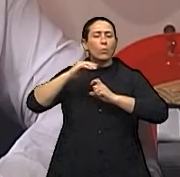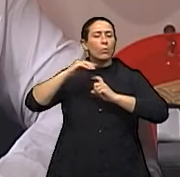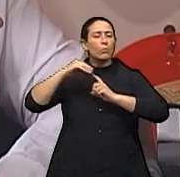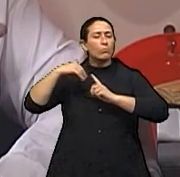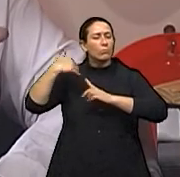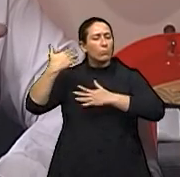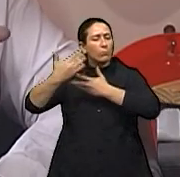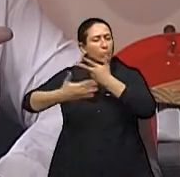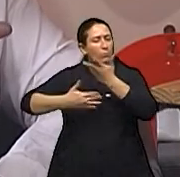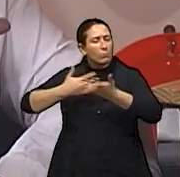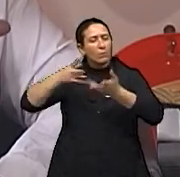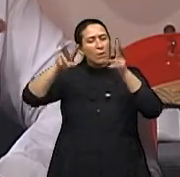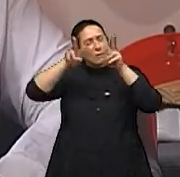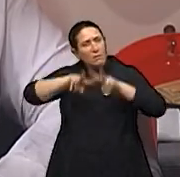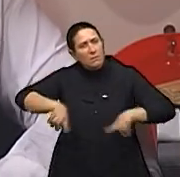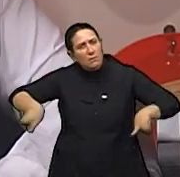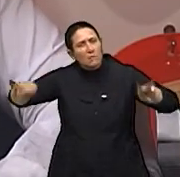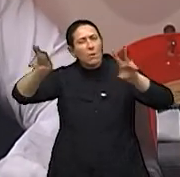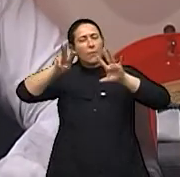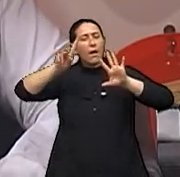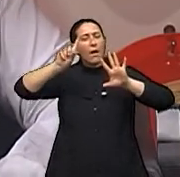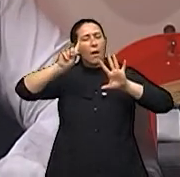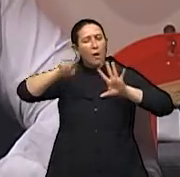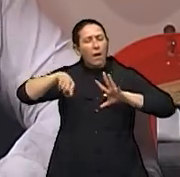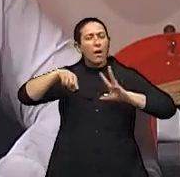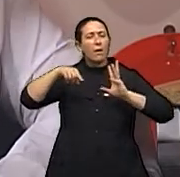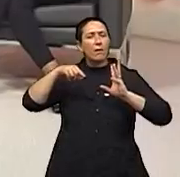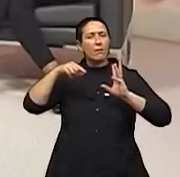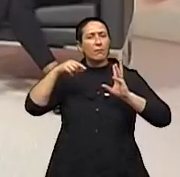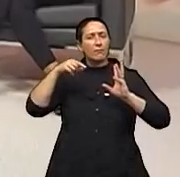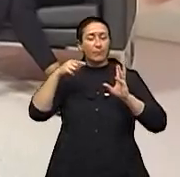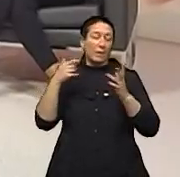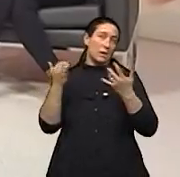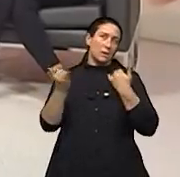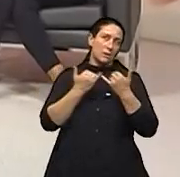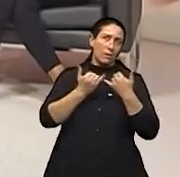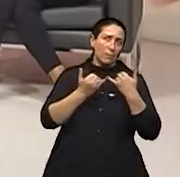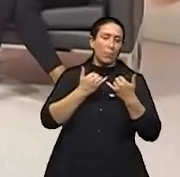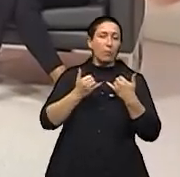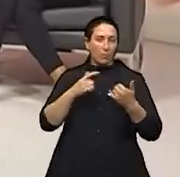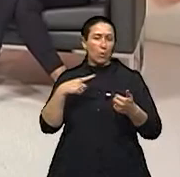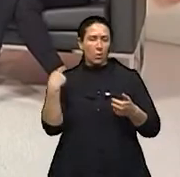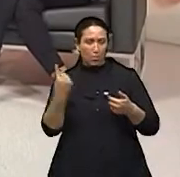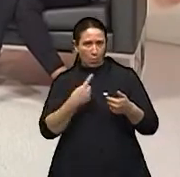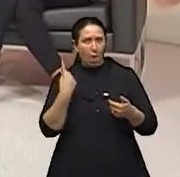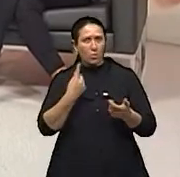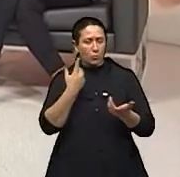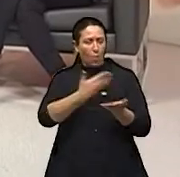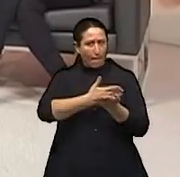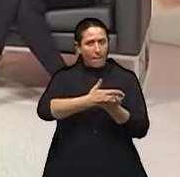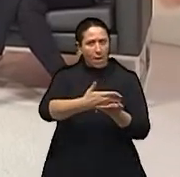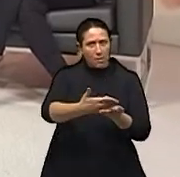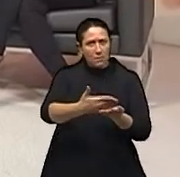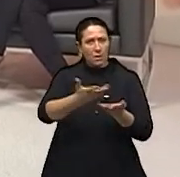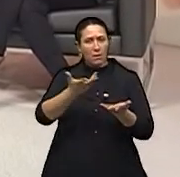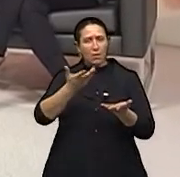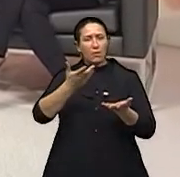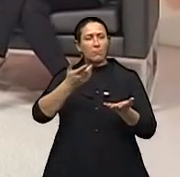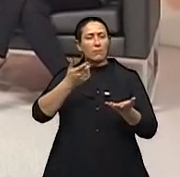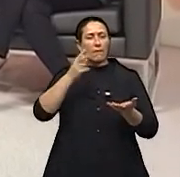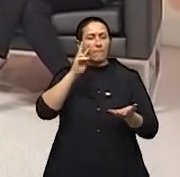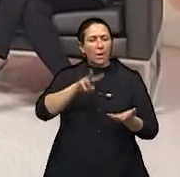contra raciocínio. Ah, ótimo. Quando nós fazemos uma leitura, inclusive na